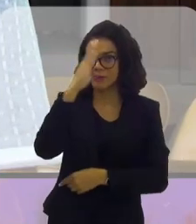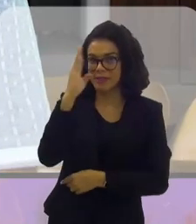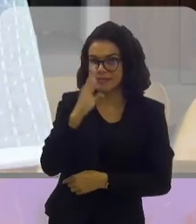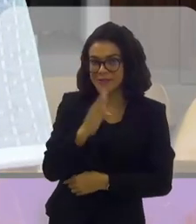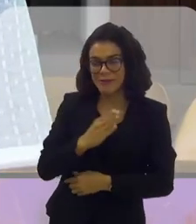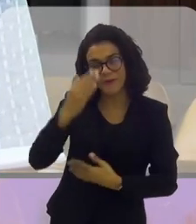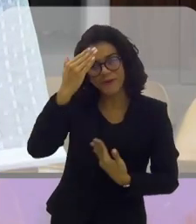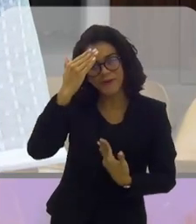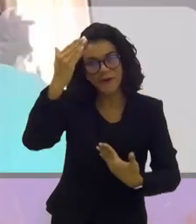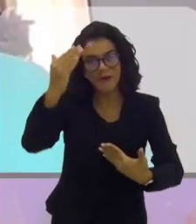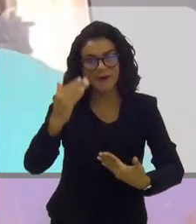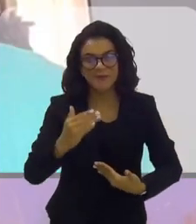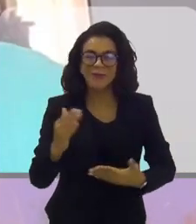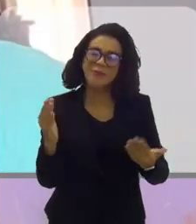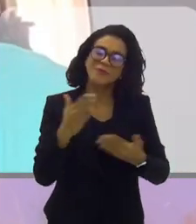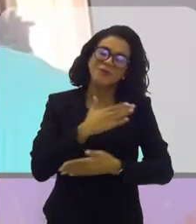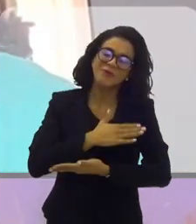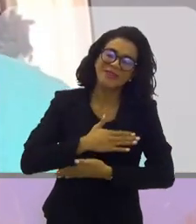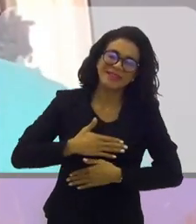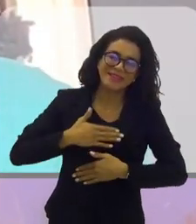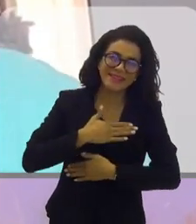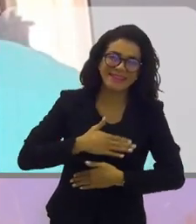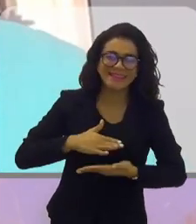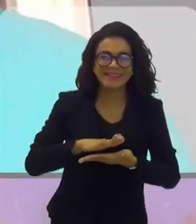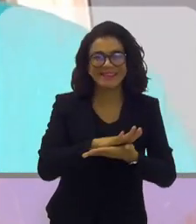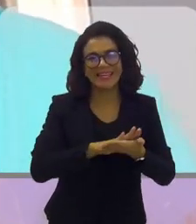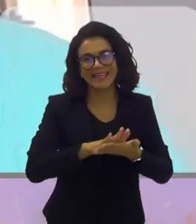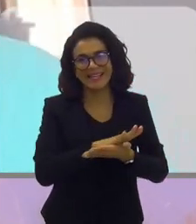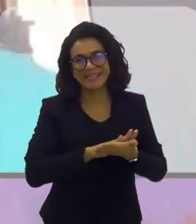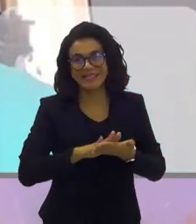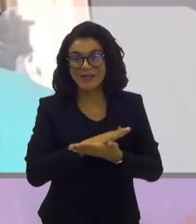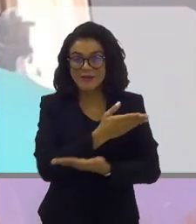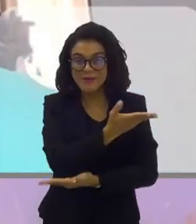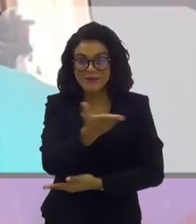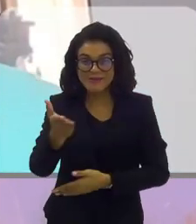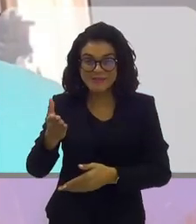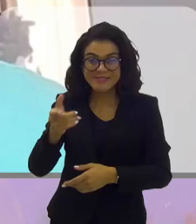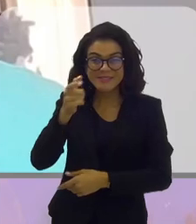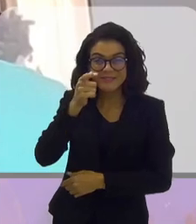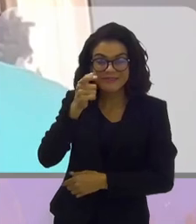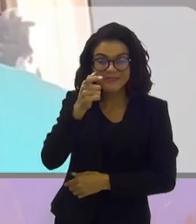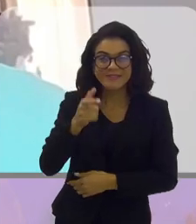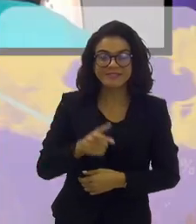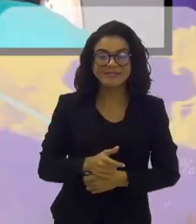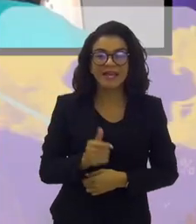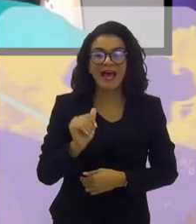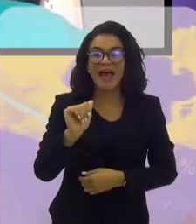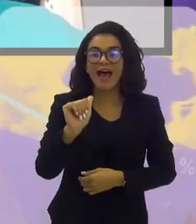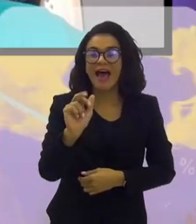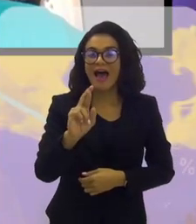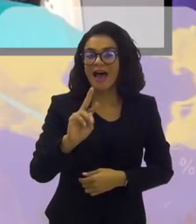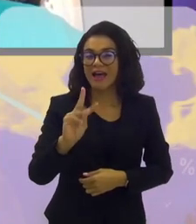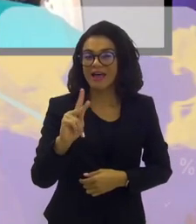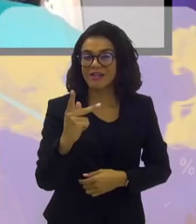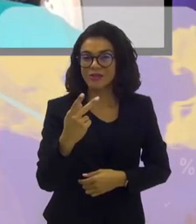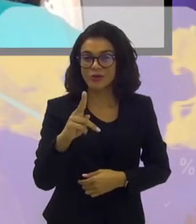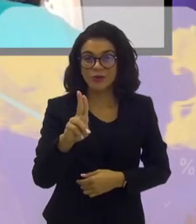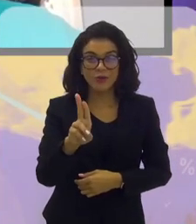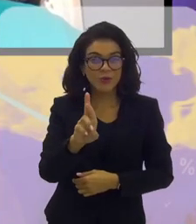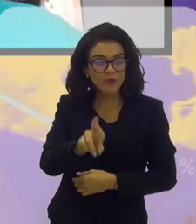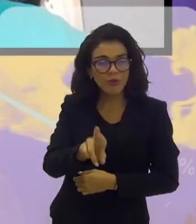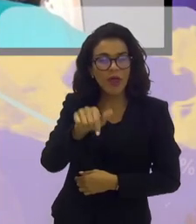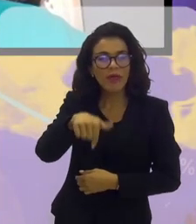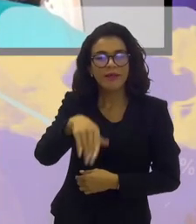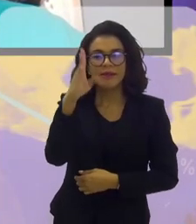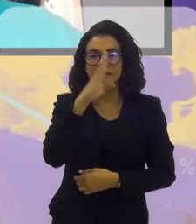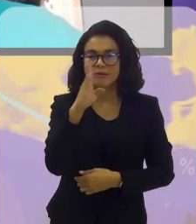Obrigado, Arthur. Por nada, é um prazer estar aí contigo e com os seus ouvintes. Arthur, eu pergunto para você. Você